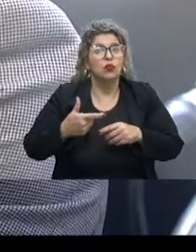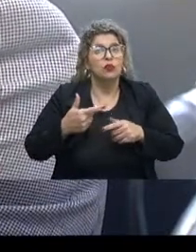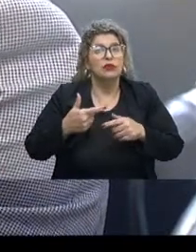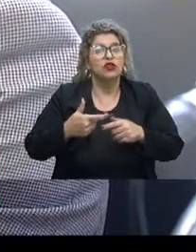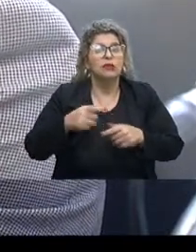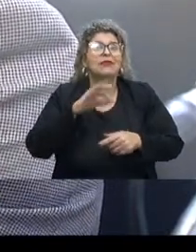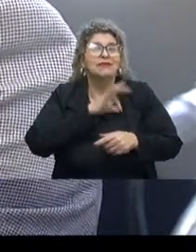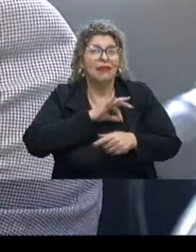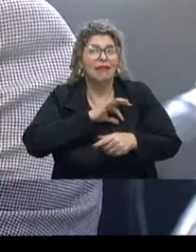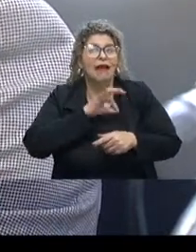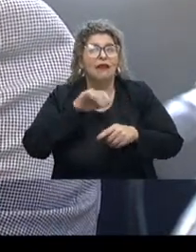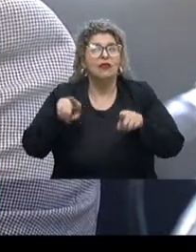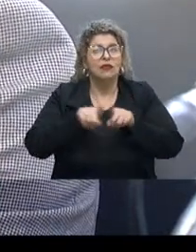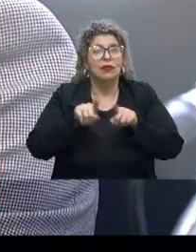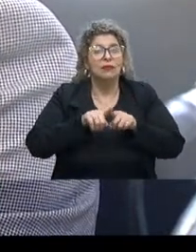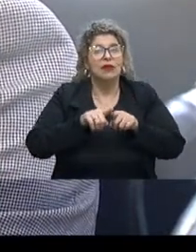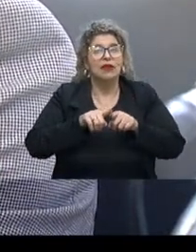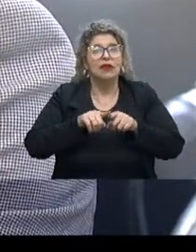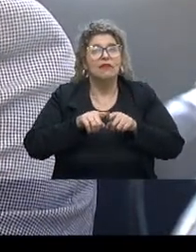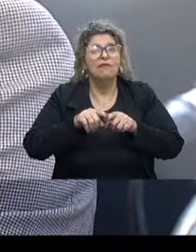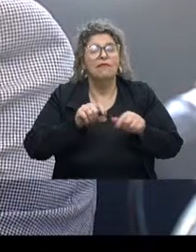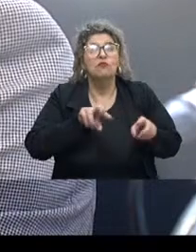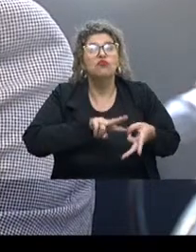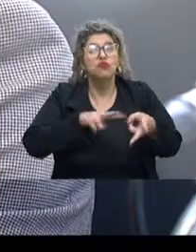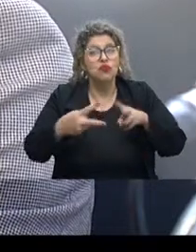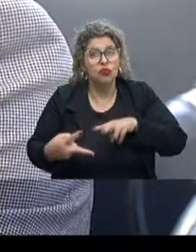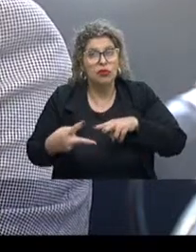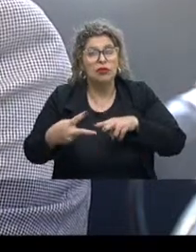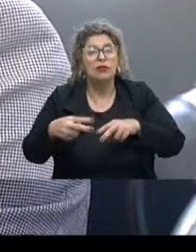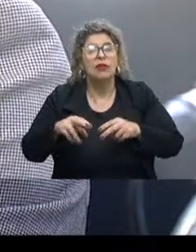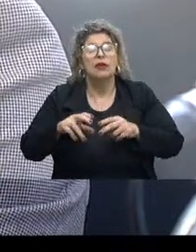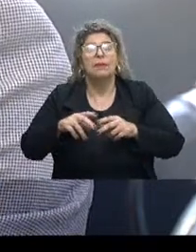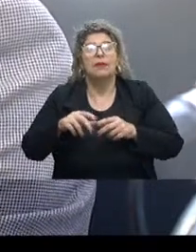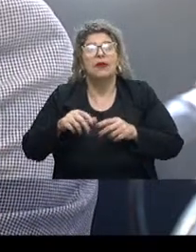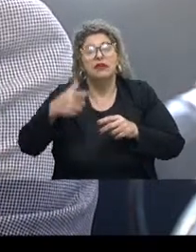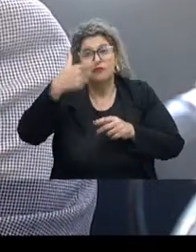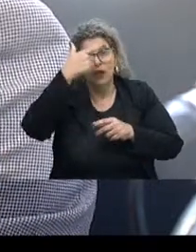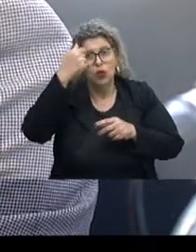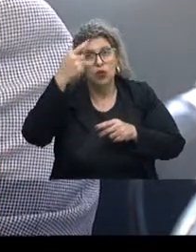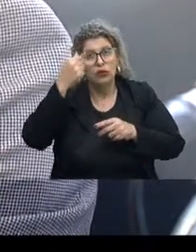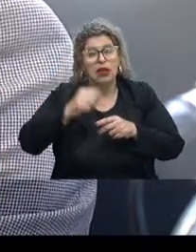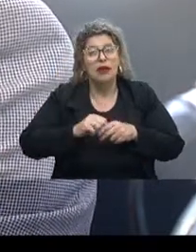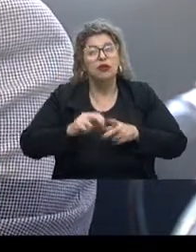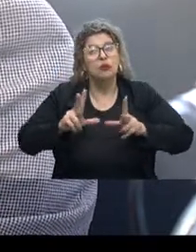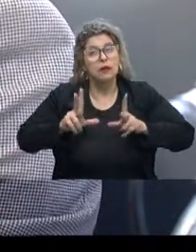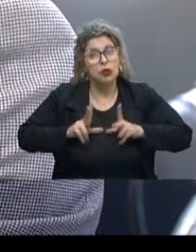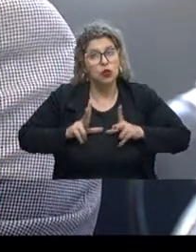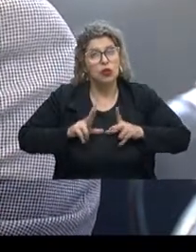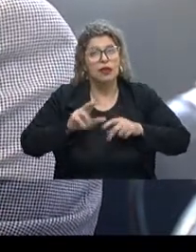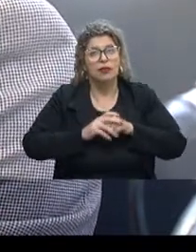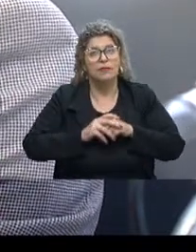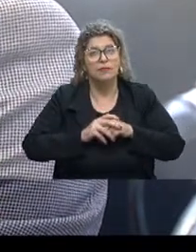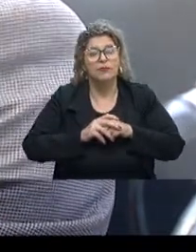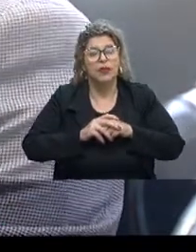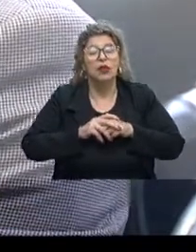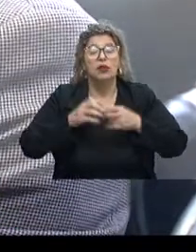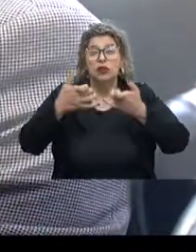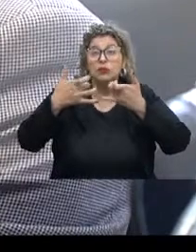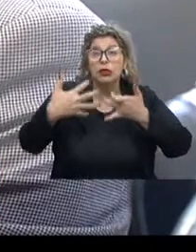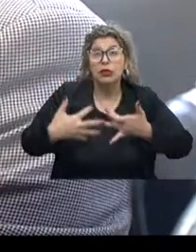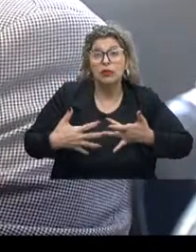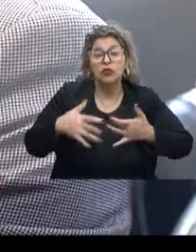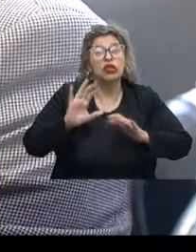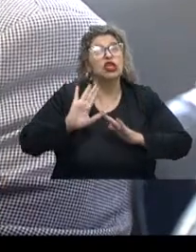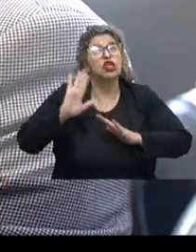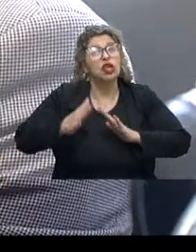jovens de baixa renda migram para o sistema privado de educação superior. Bom, estou fazendo um sobrevoo rápido aqui, porque